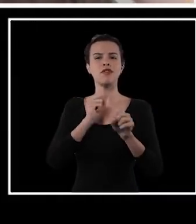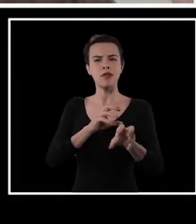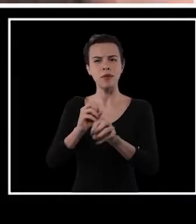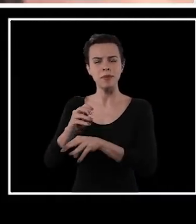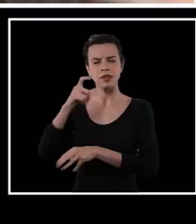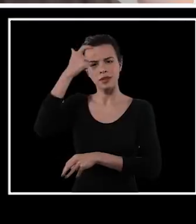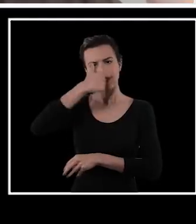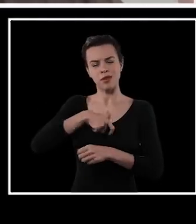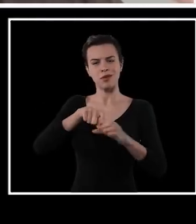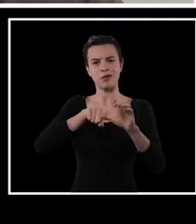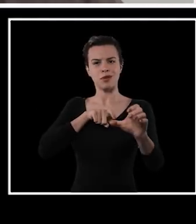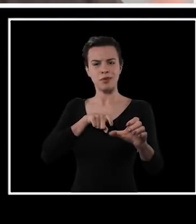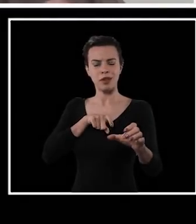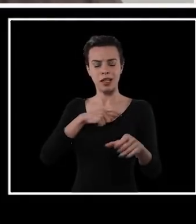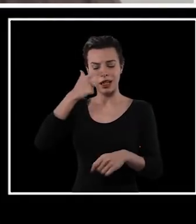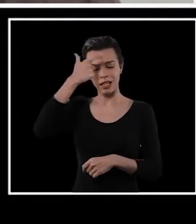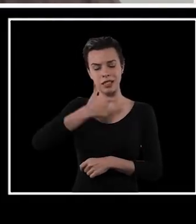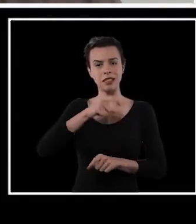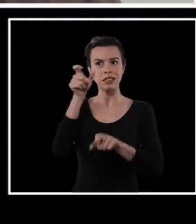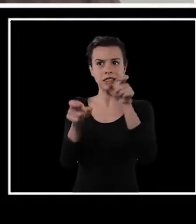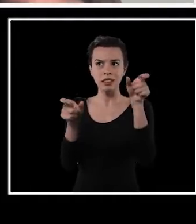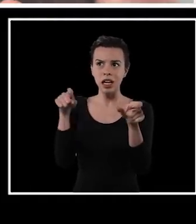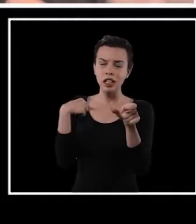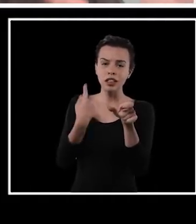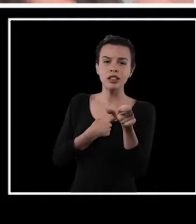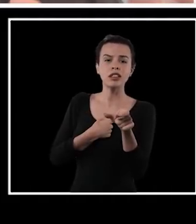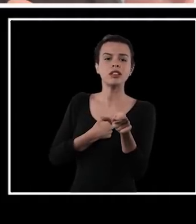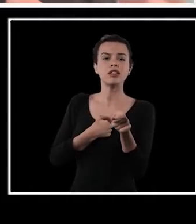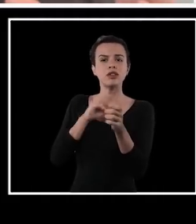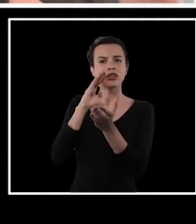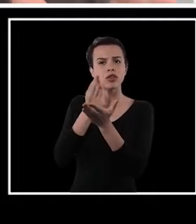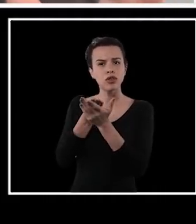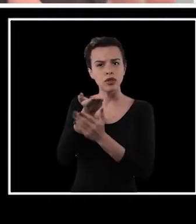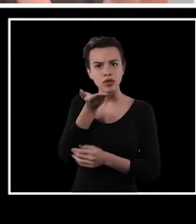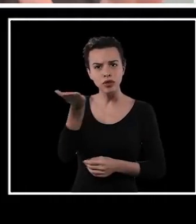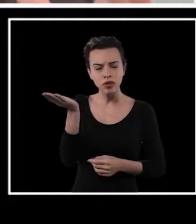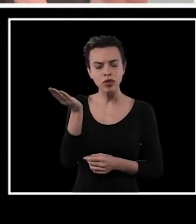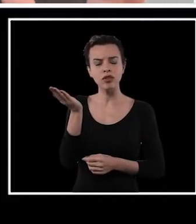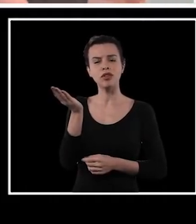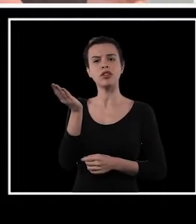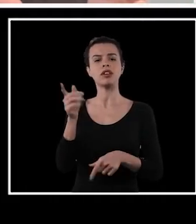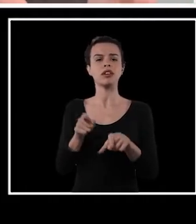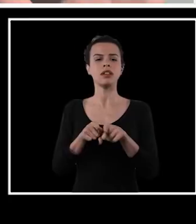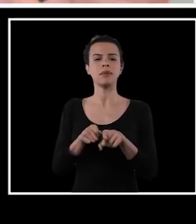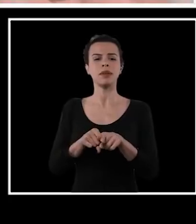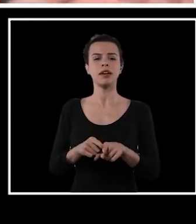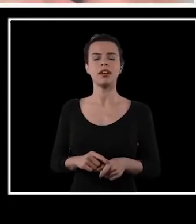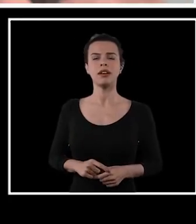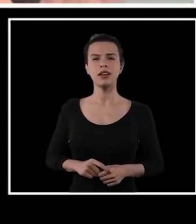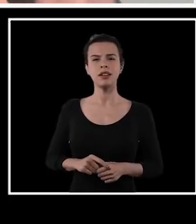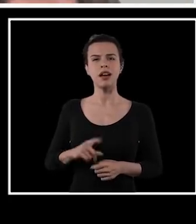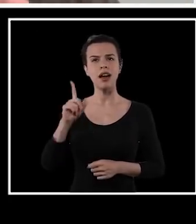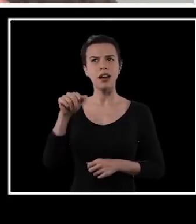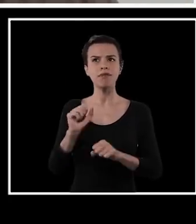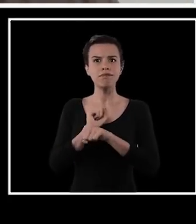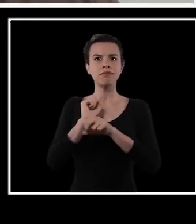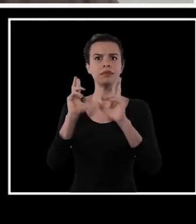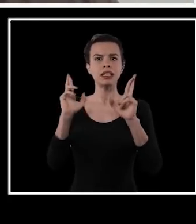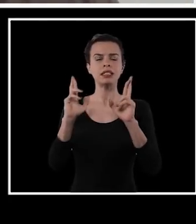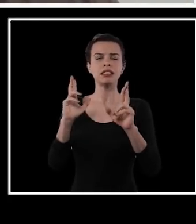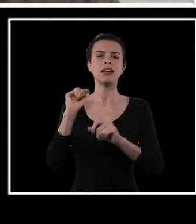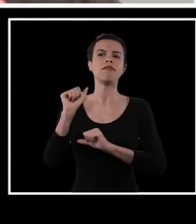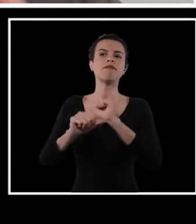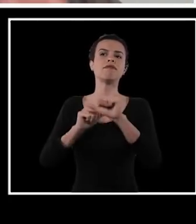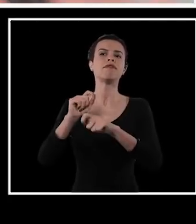essa recepção, a formação, manutenção da autonomia das pessoas, são figuras nas quais a gente deposita uma confiança e uma